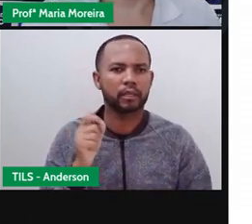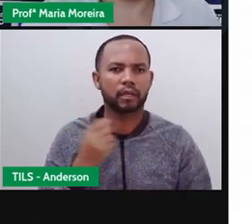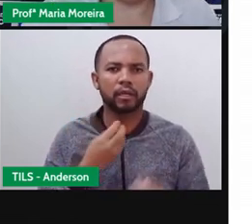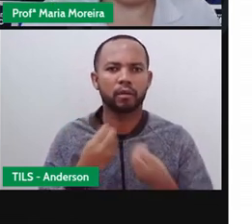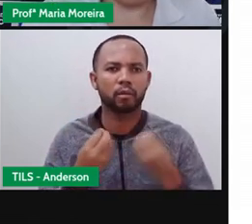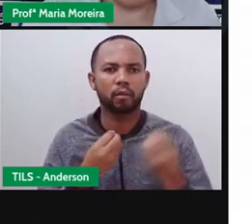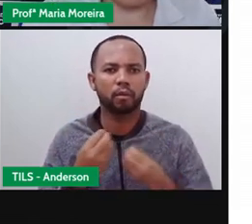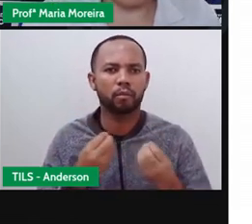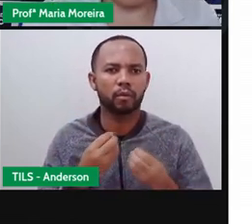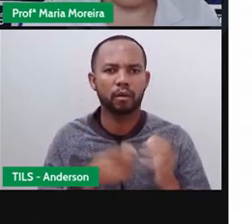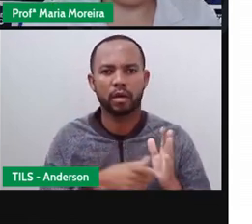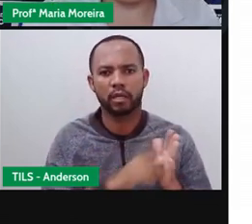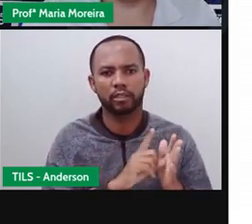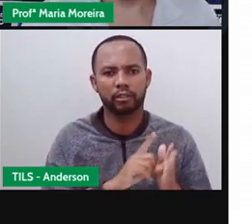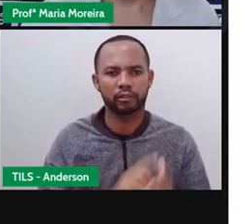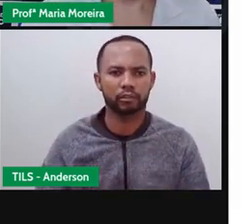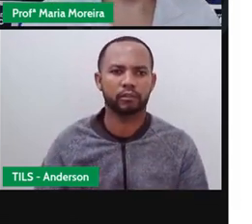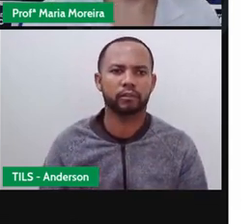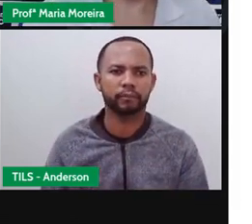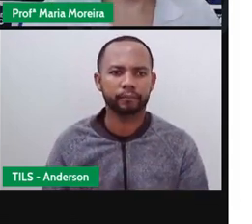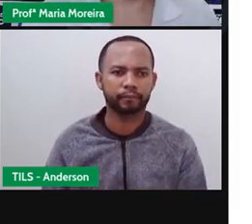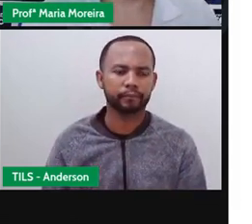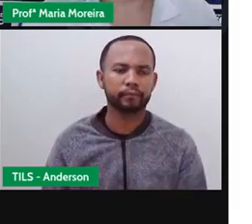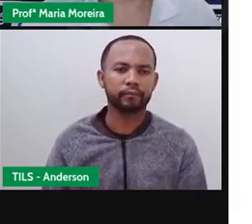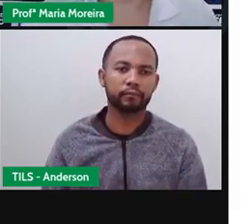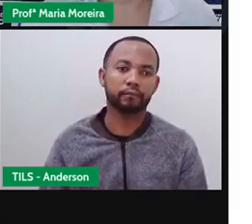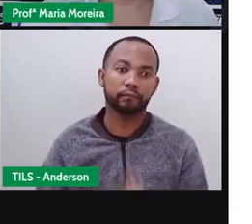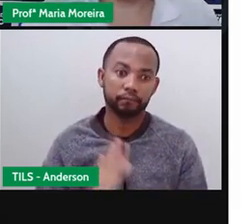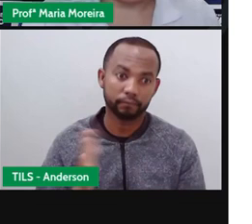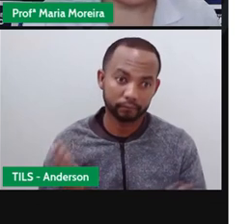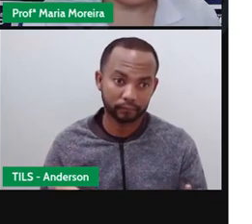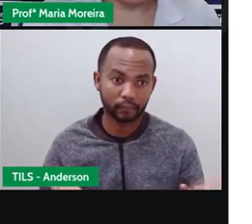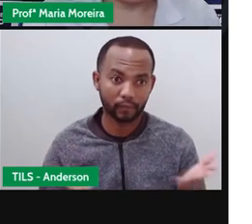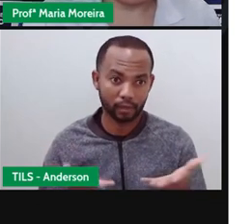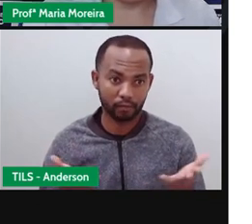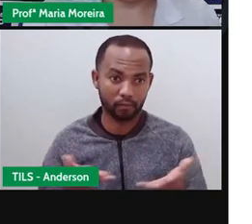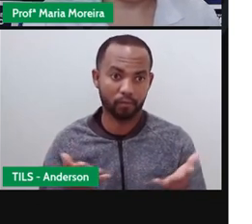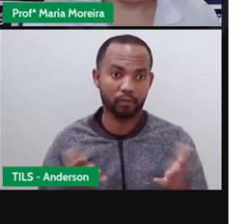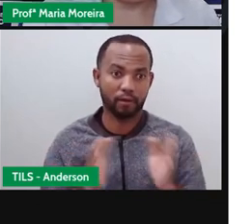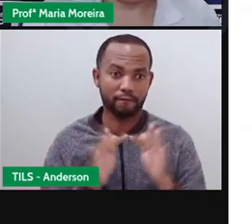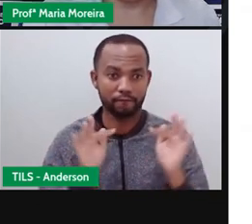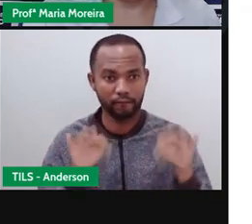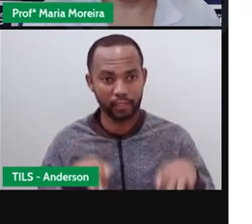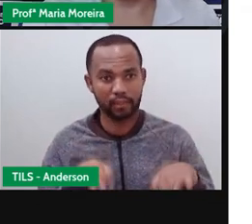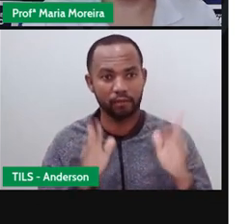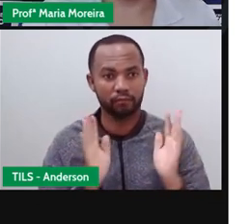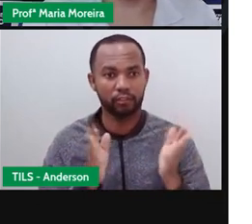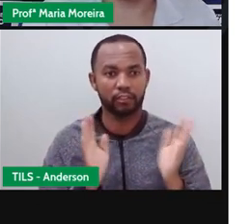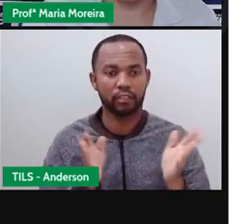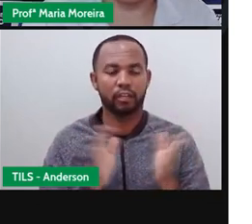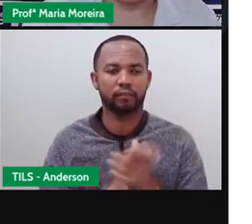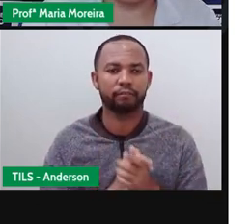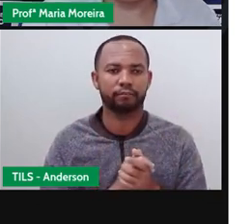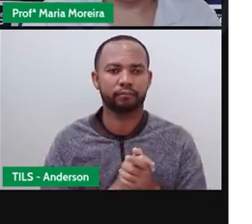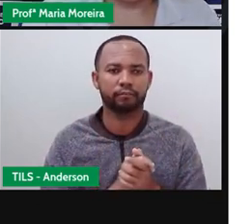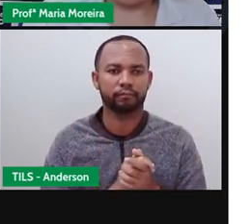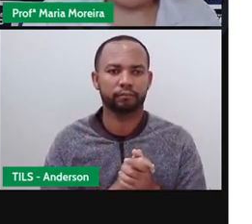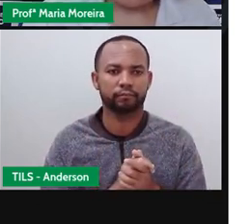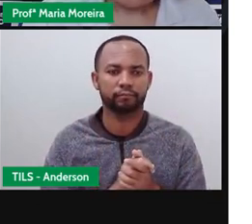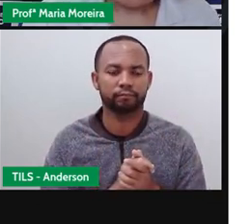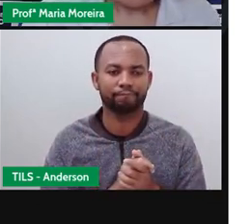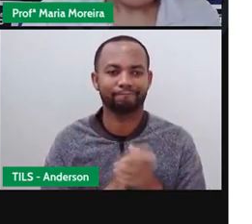anteriormente, não é isso? Bom, nossa aula está chegando ao final, infelizmente,